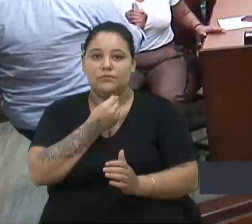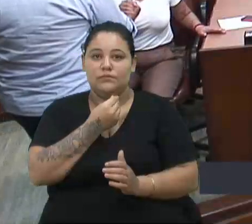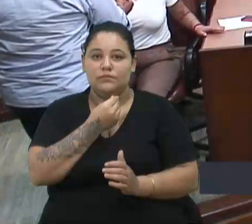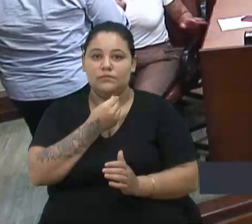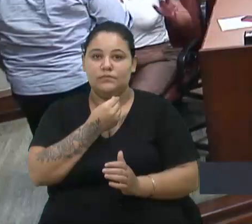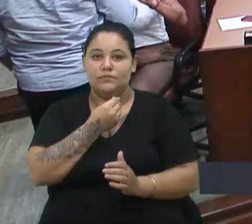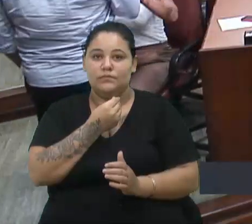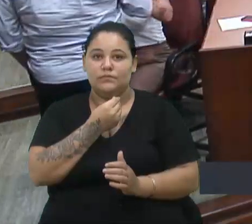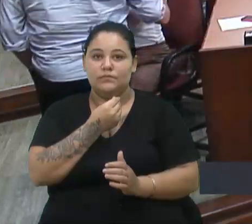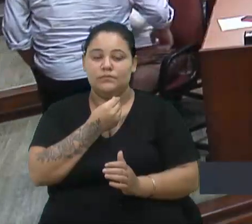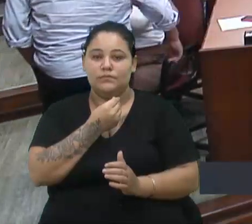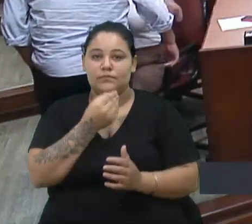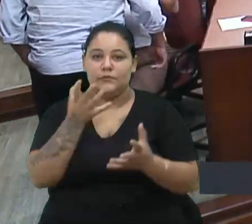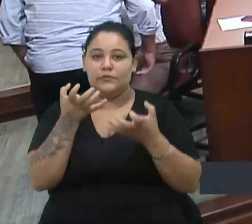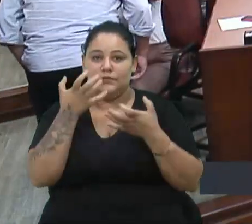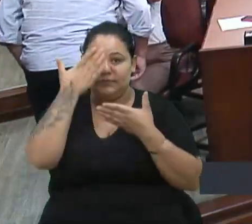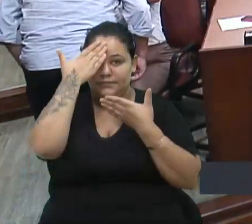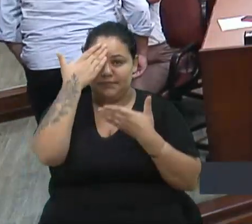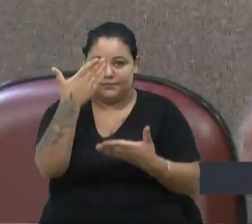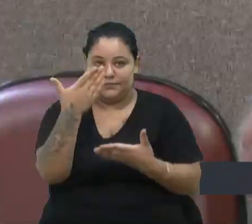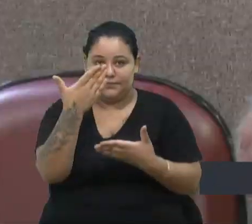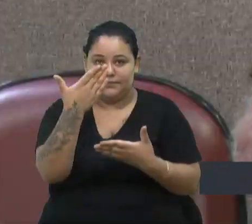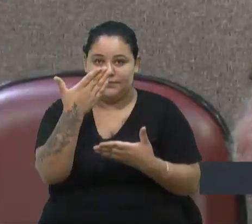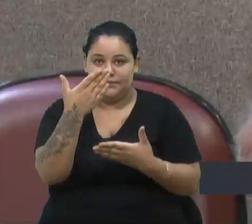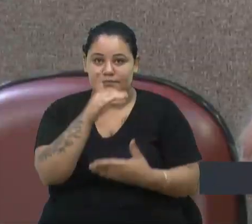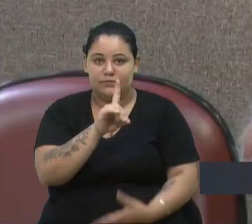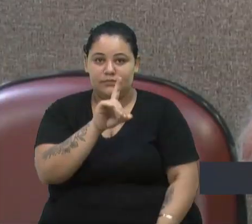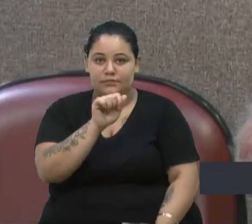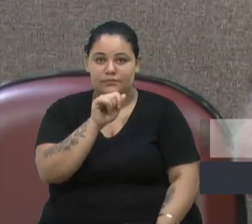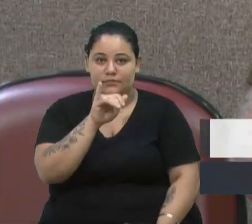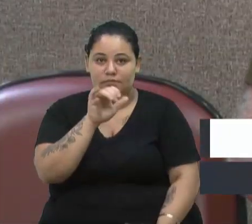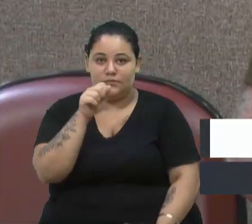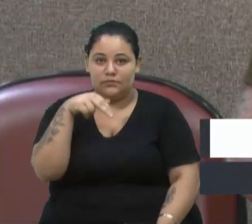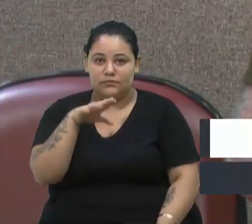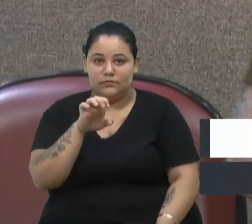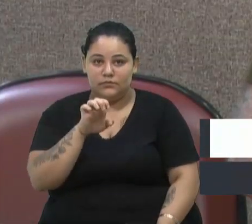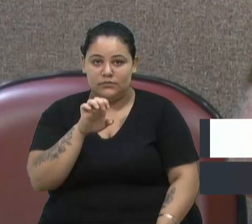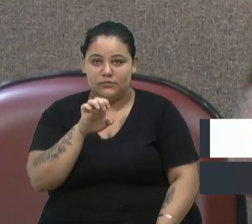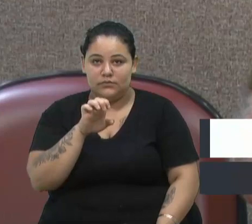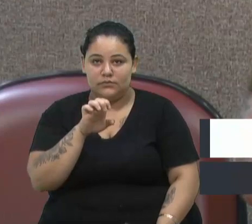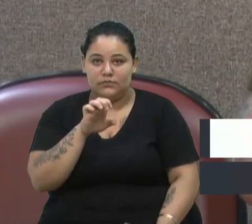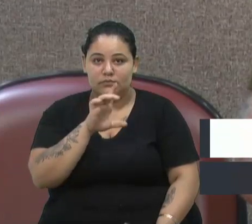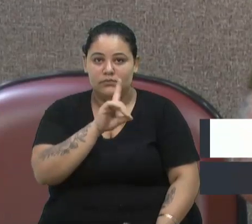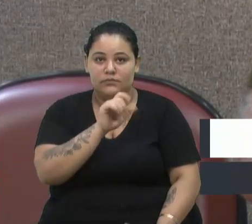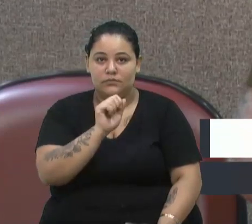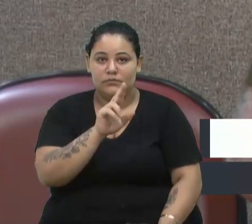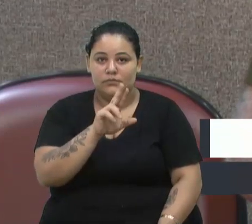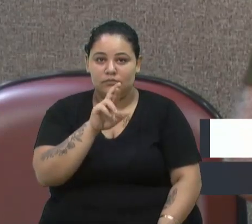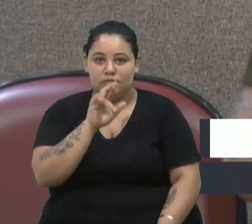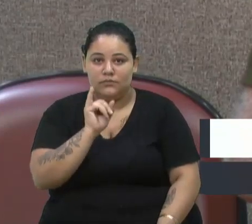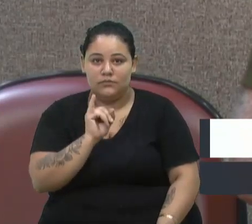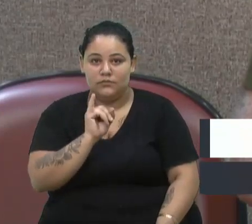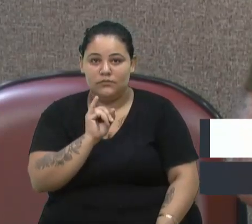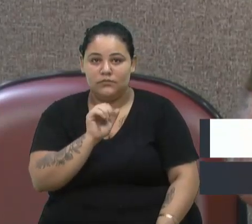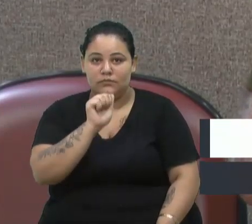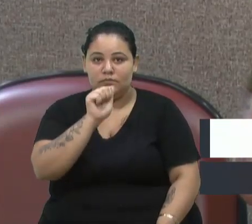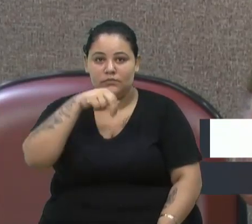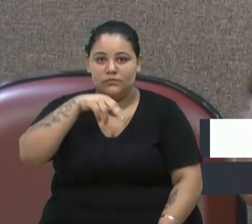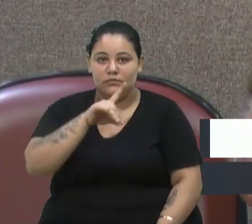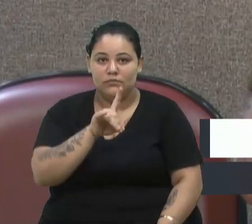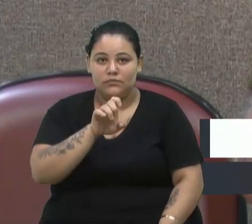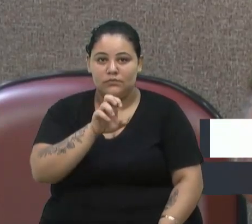Já de agradecer a Tayhane, a Dauri, o Anderson,